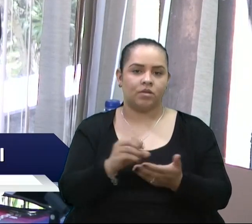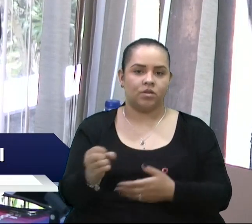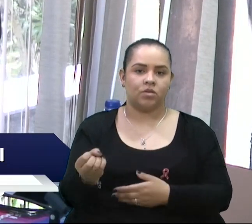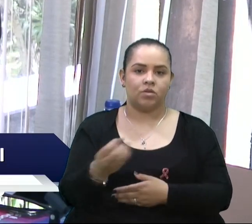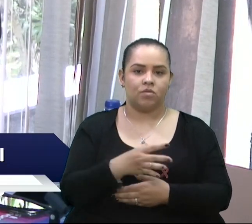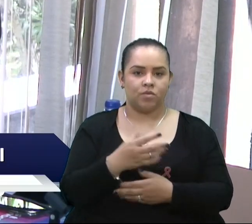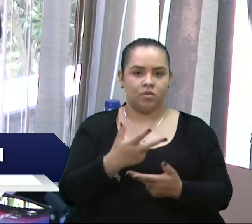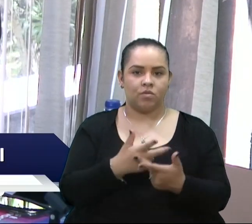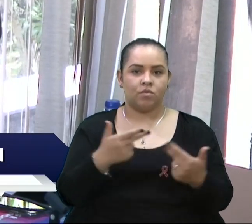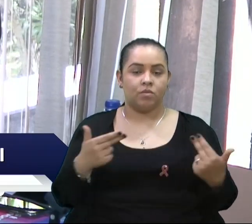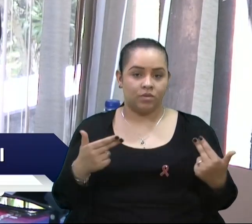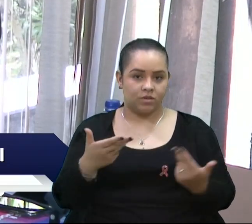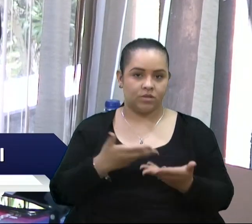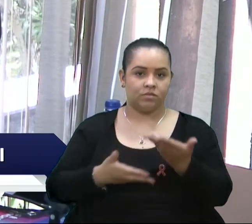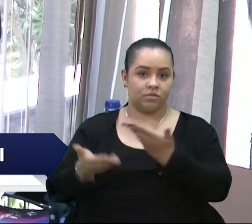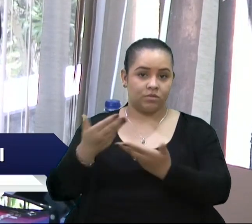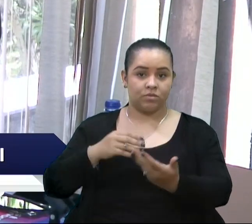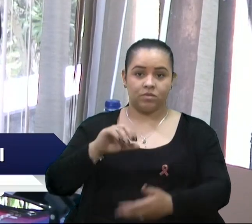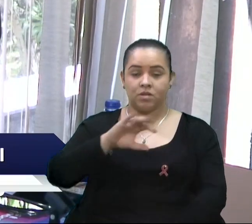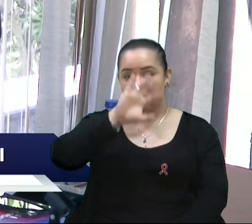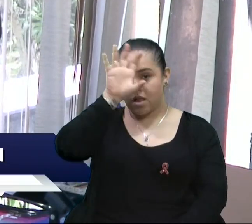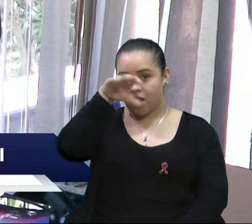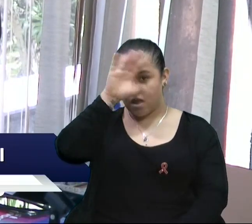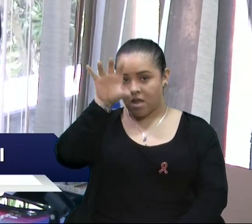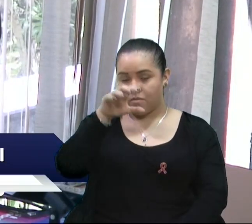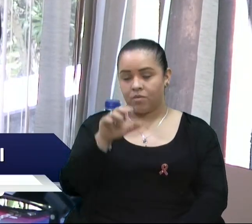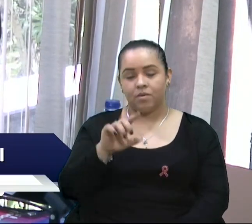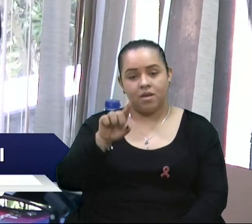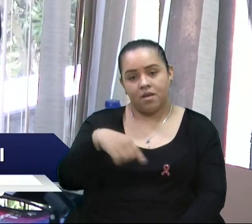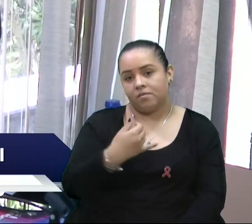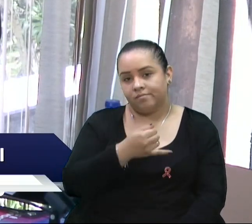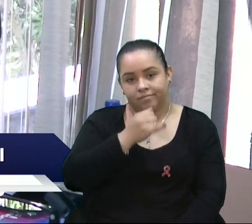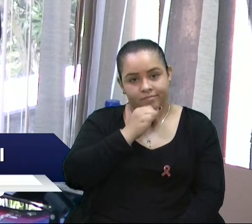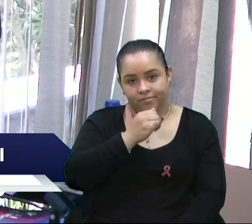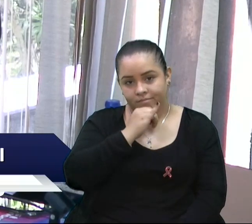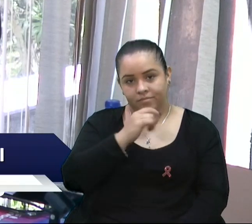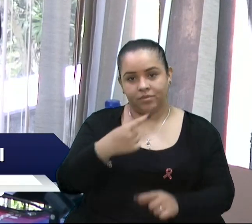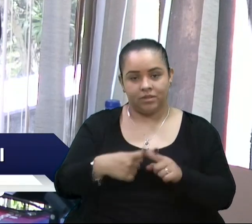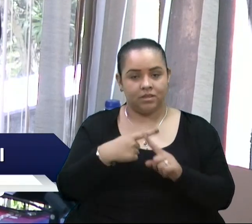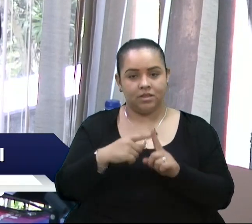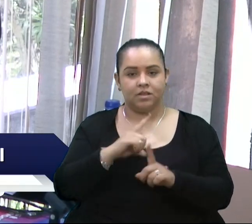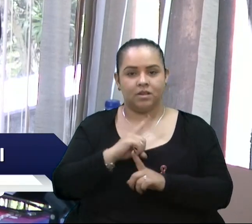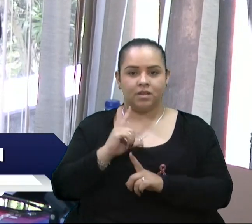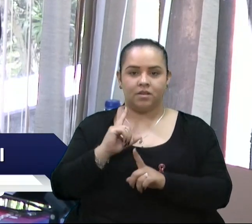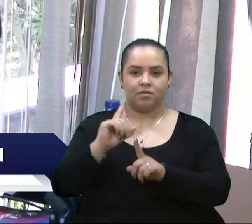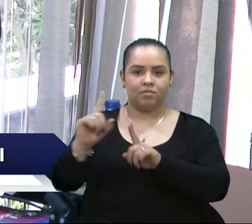necessidades de atendimento. O SAMU é um exemplo. Agora, com a circulação de pessoas